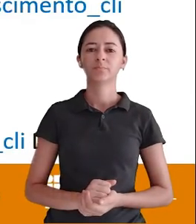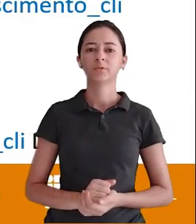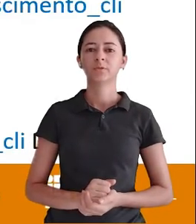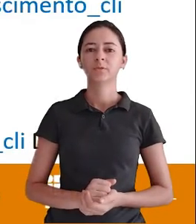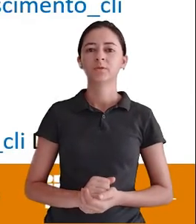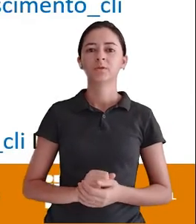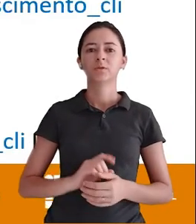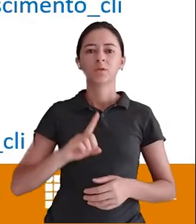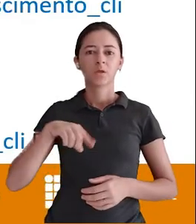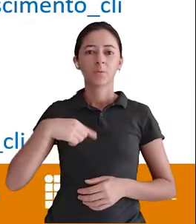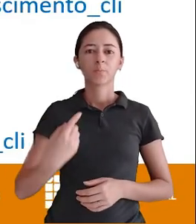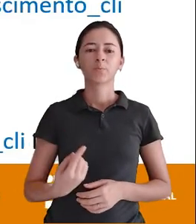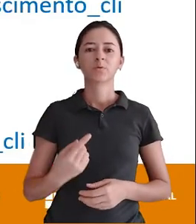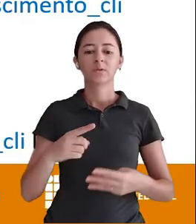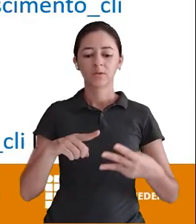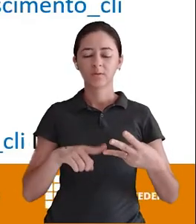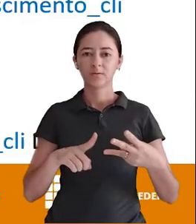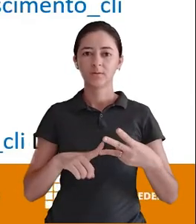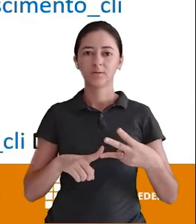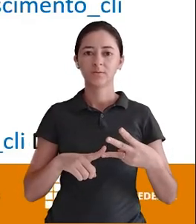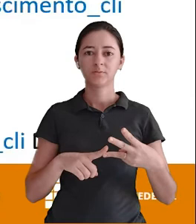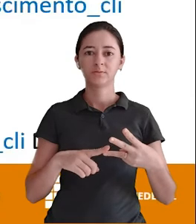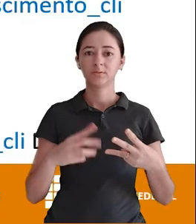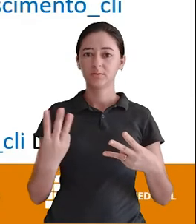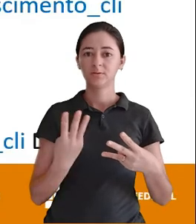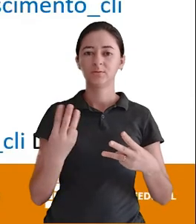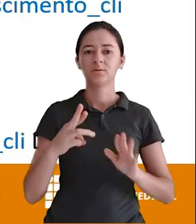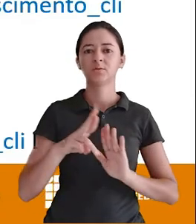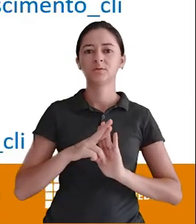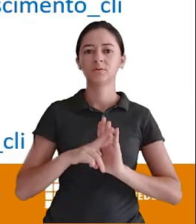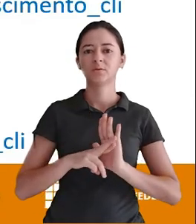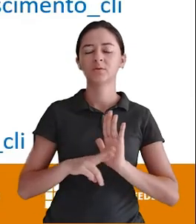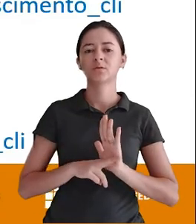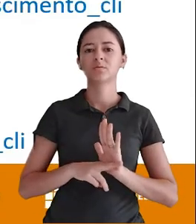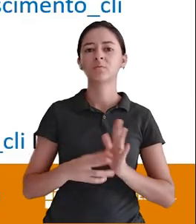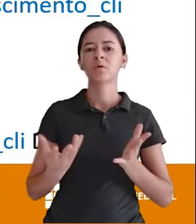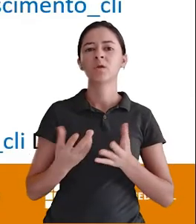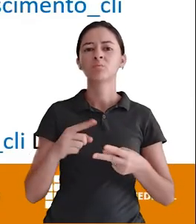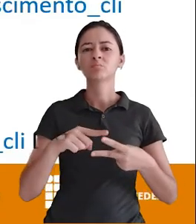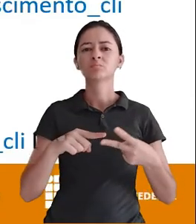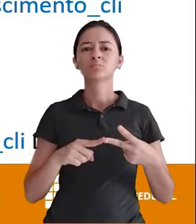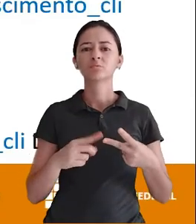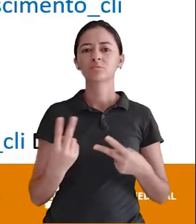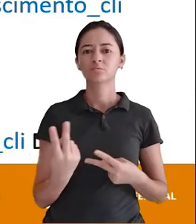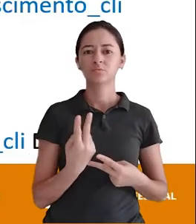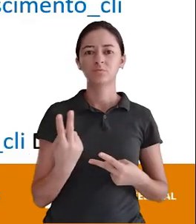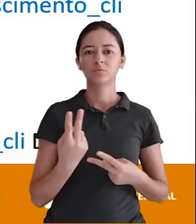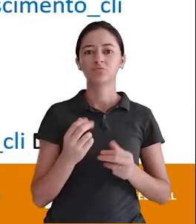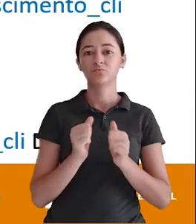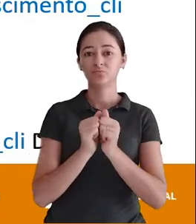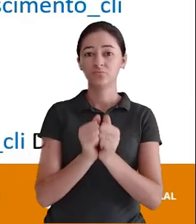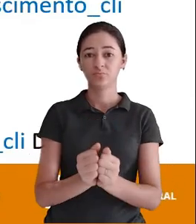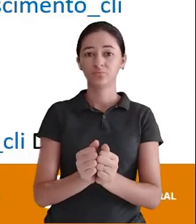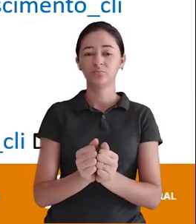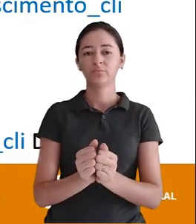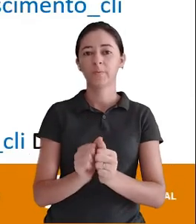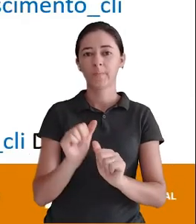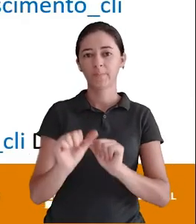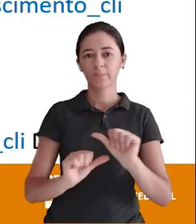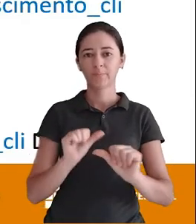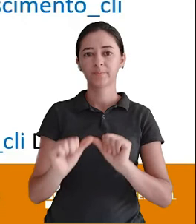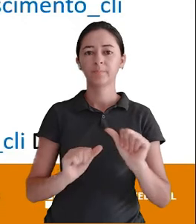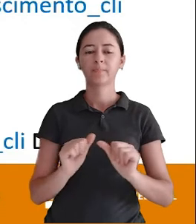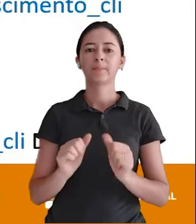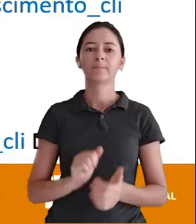por fim Eu posso mudar os dois Ao mesmo tempo Suponhamos que agora Eu tinha aplicado Esse comando E agora o atributo Esse alter table Foi